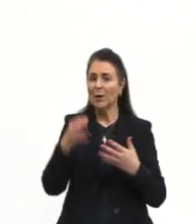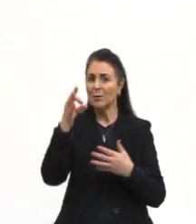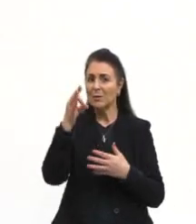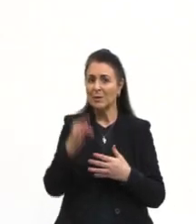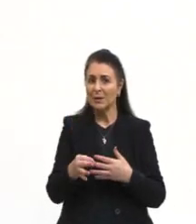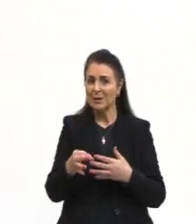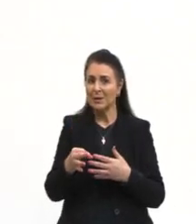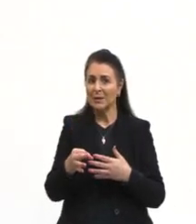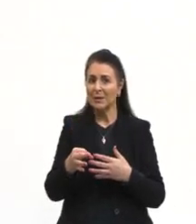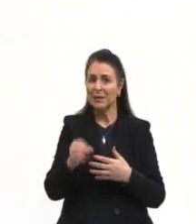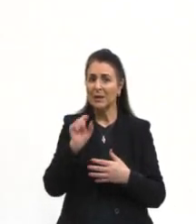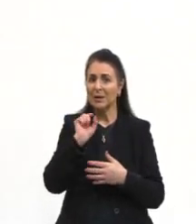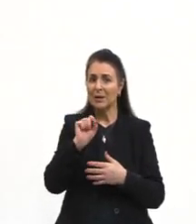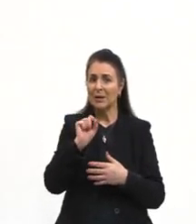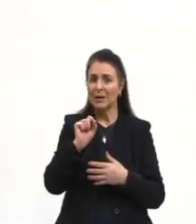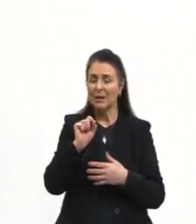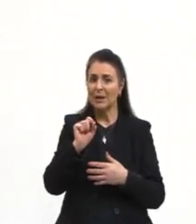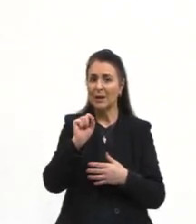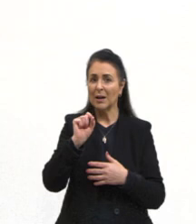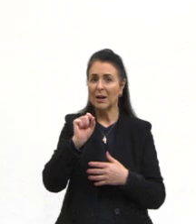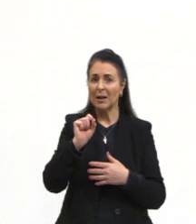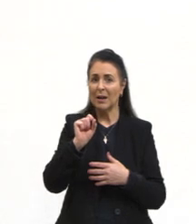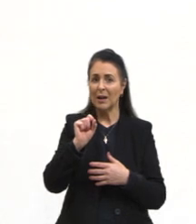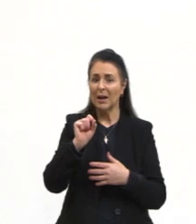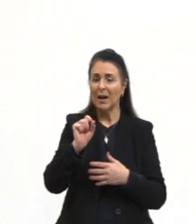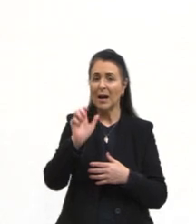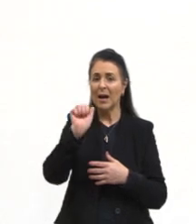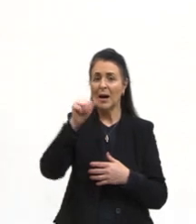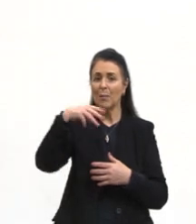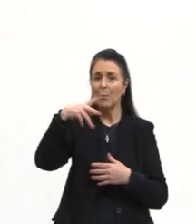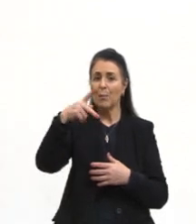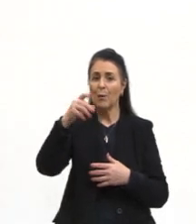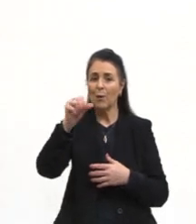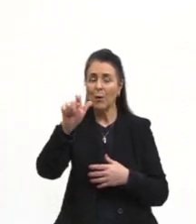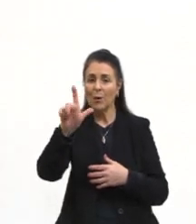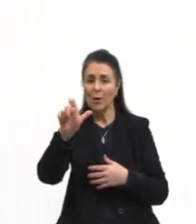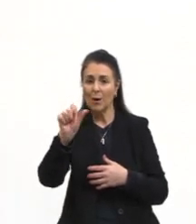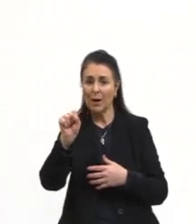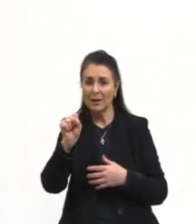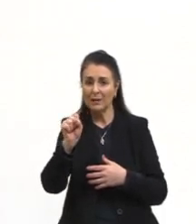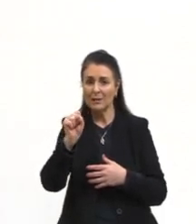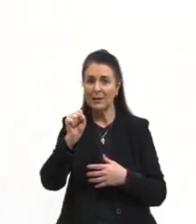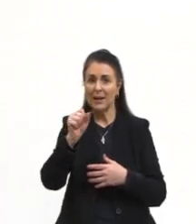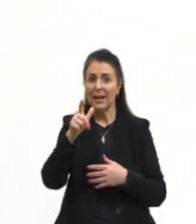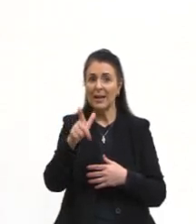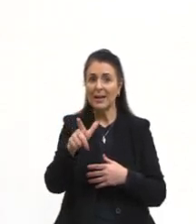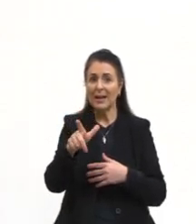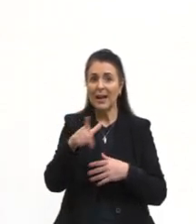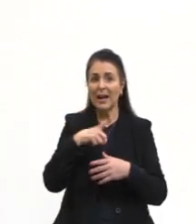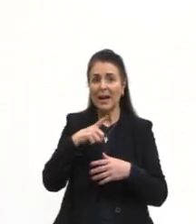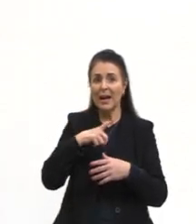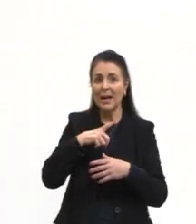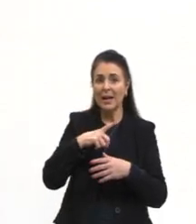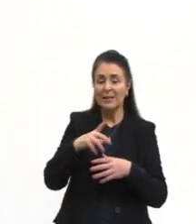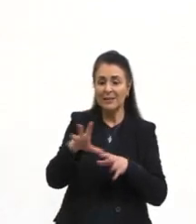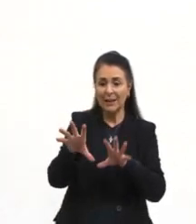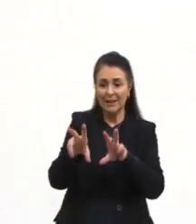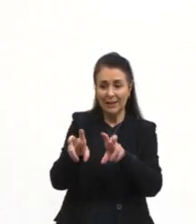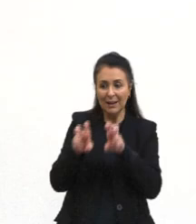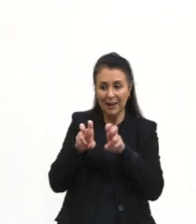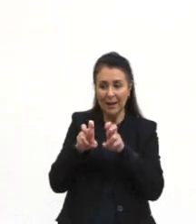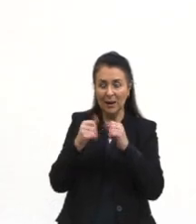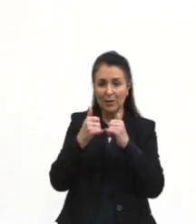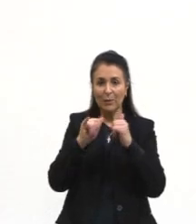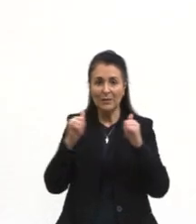São as ampolas de lorenzine, que elas vão detectar pequenas descargas elétricas. Então, qual é